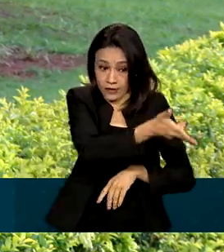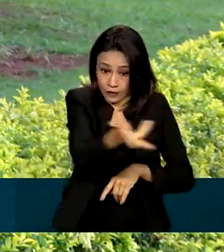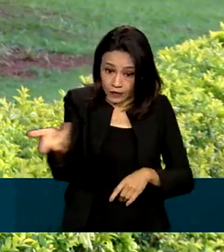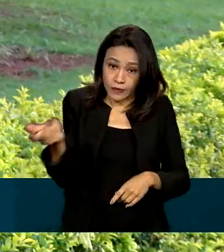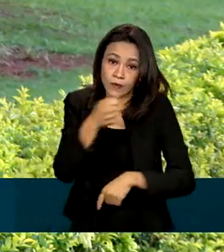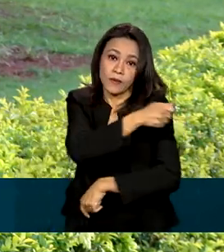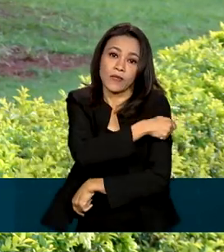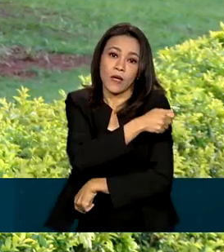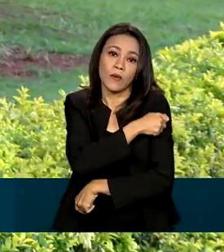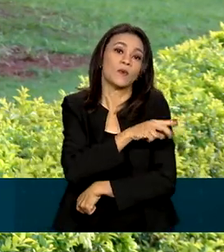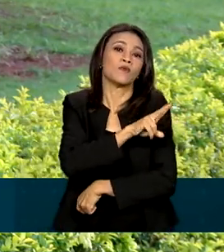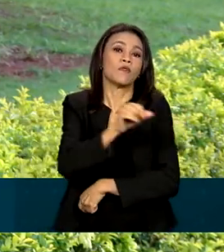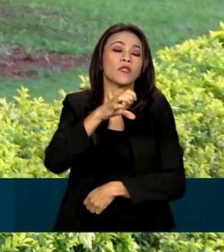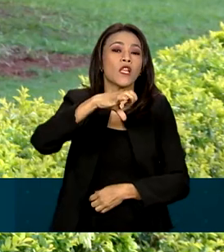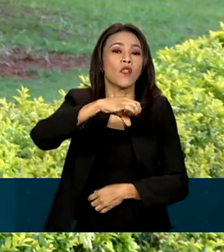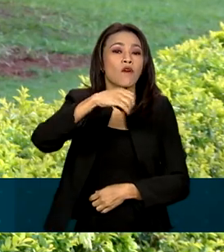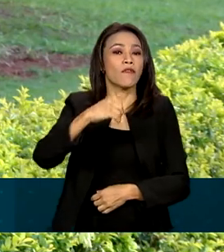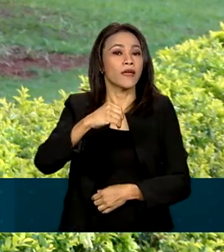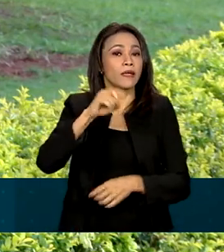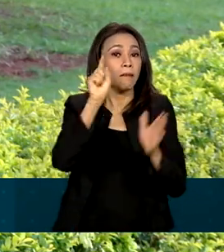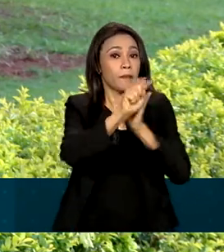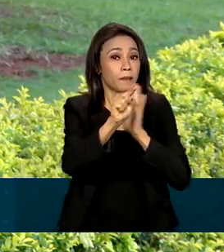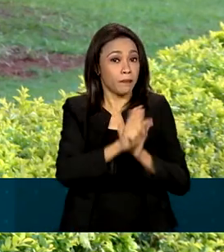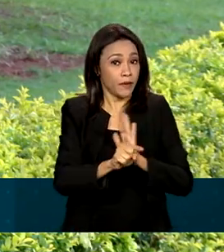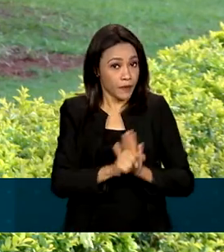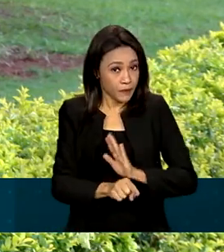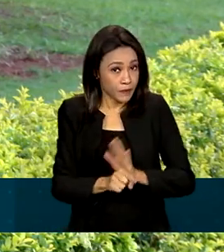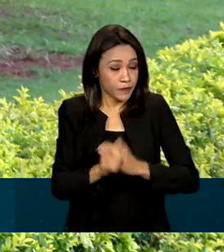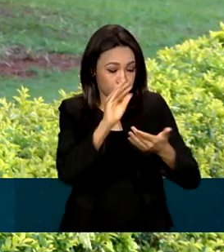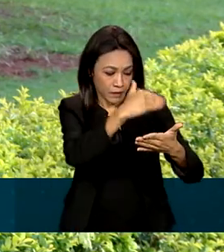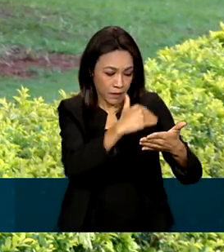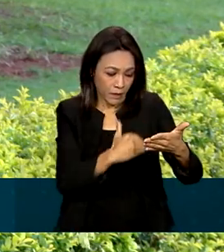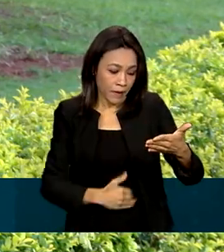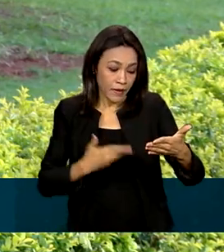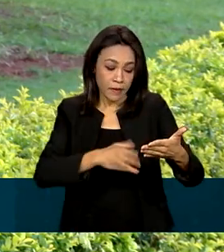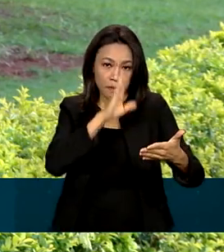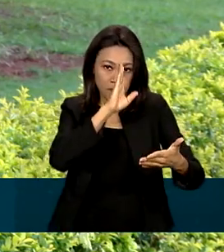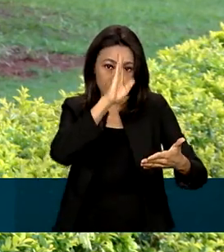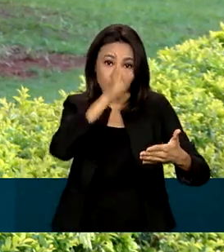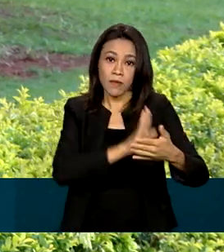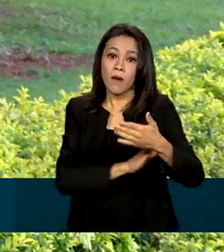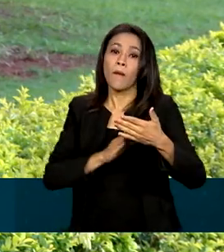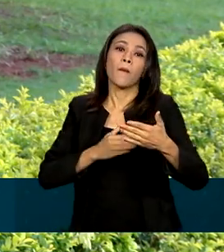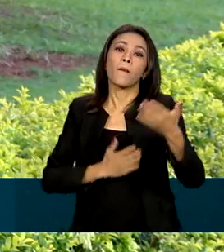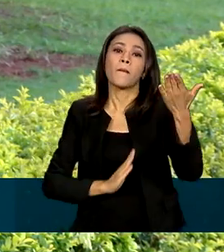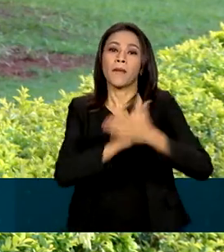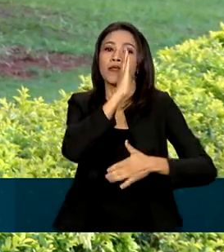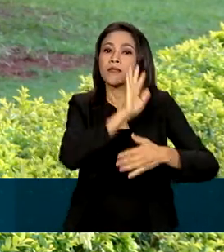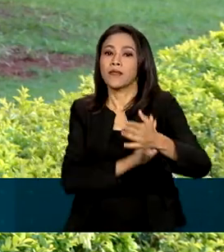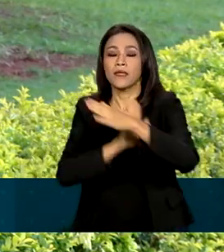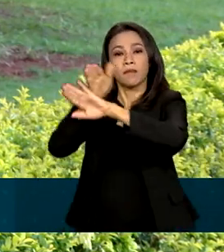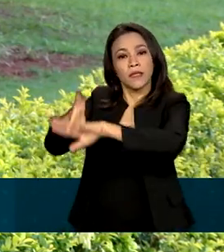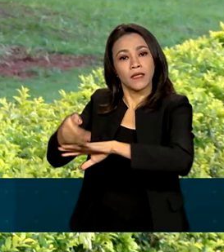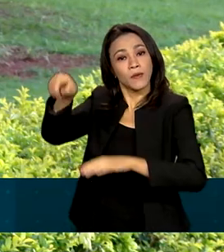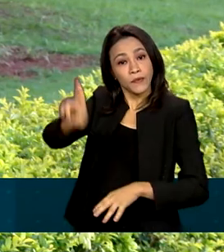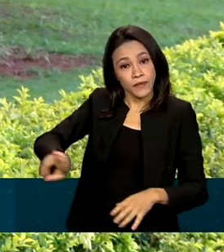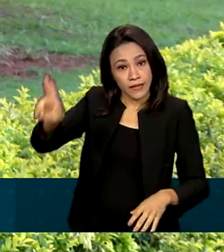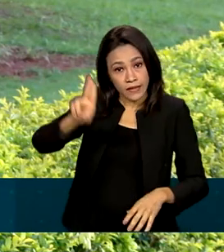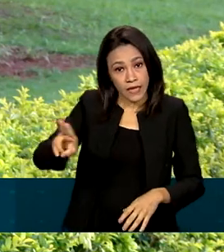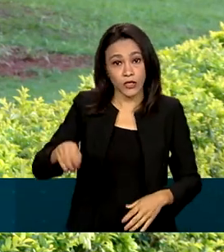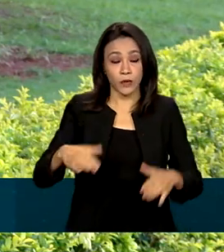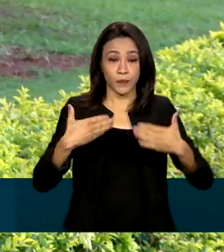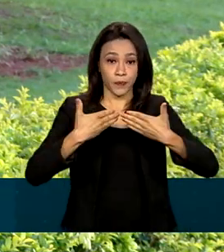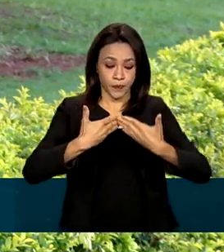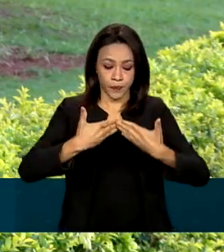enfrentar 90 questões do Exame, que é a principal porta de entrada para o ensino superior no país. Os portões